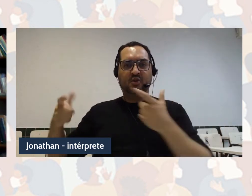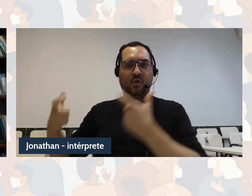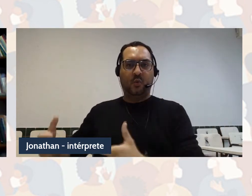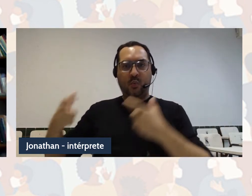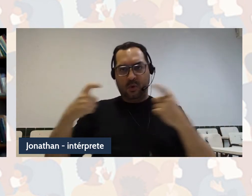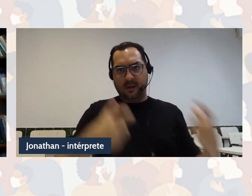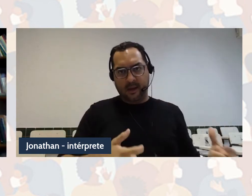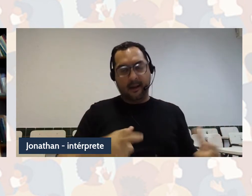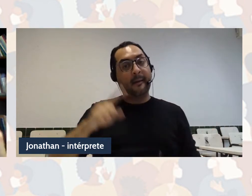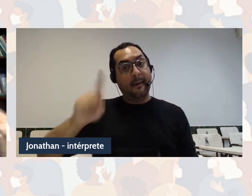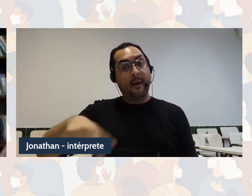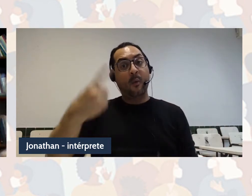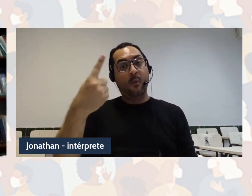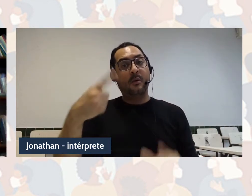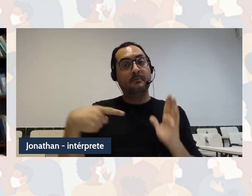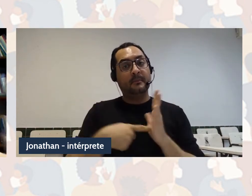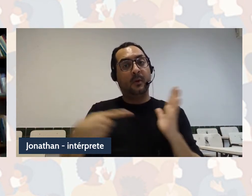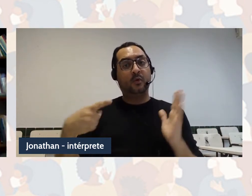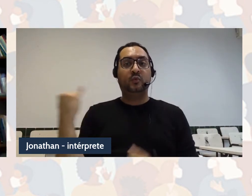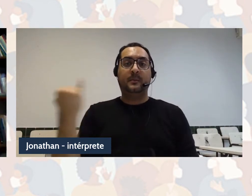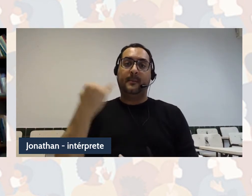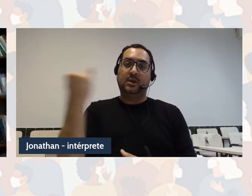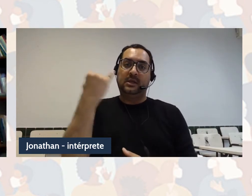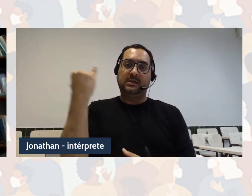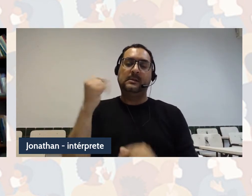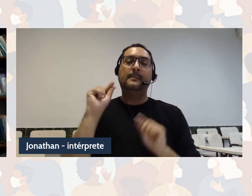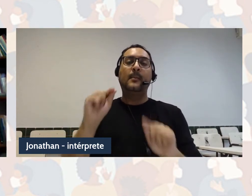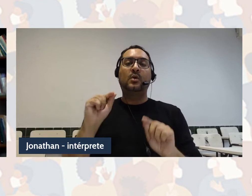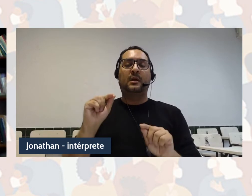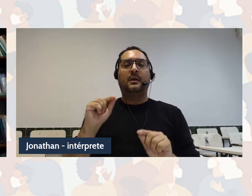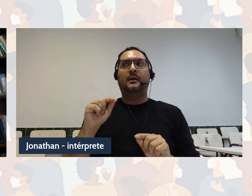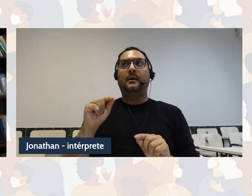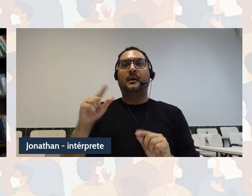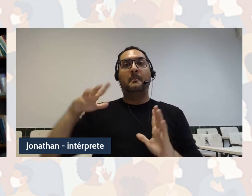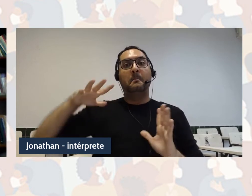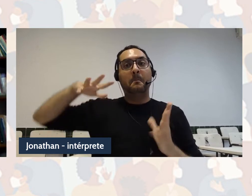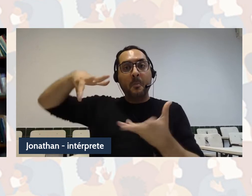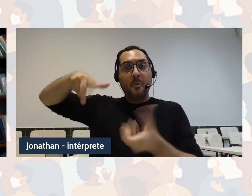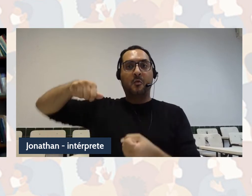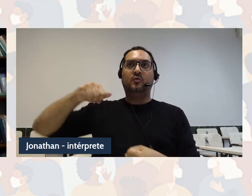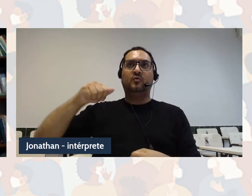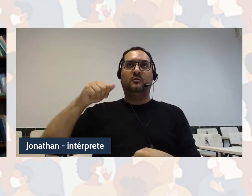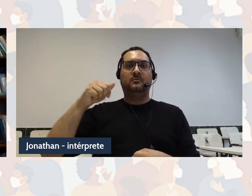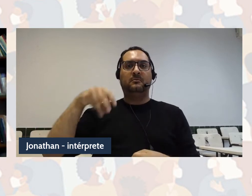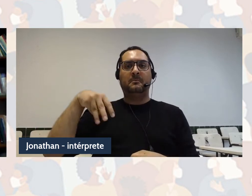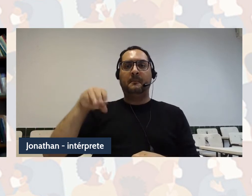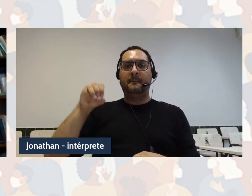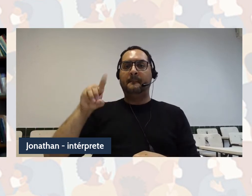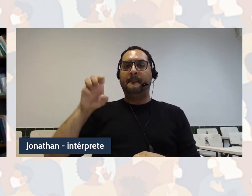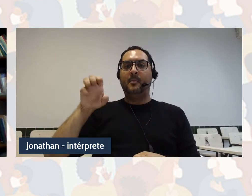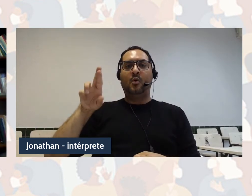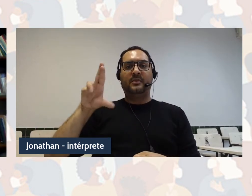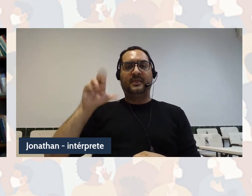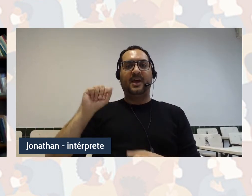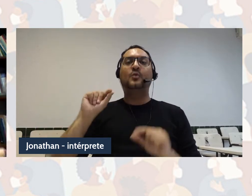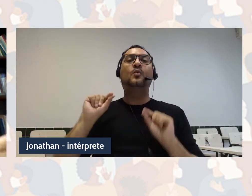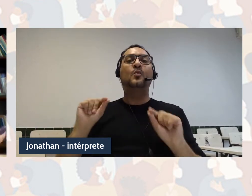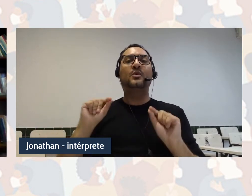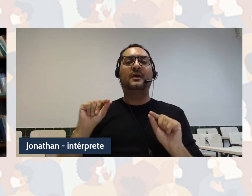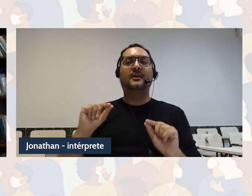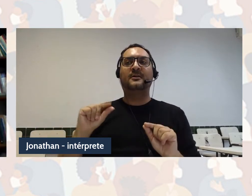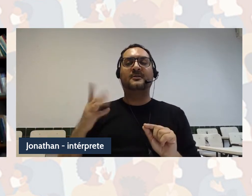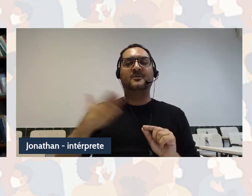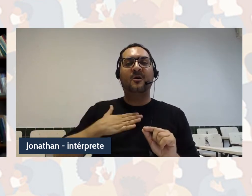interessante, porque o sucesso do mundo moderno colonial consiste justamente em fazer que quem está